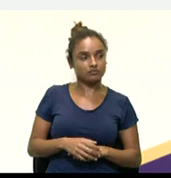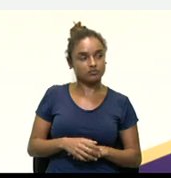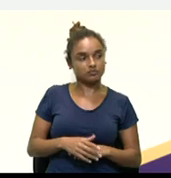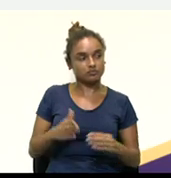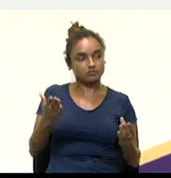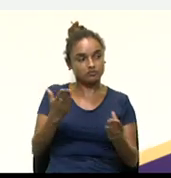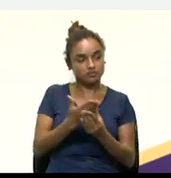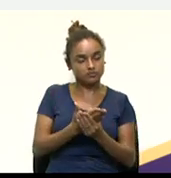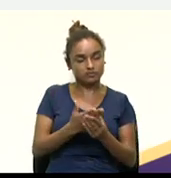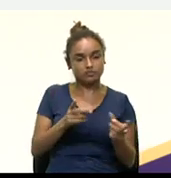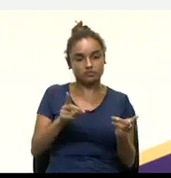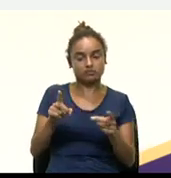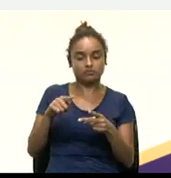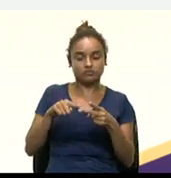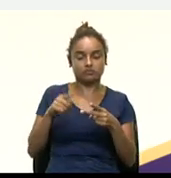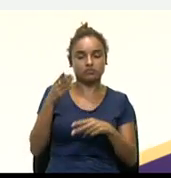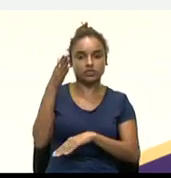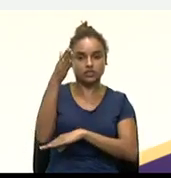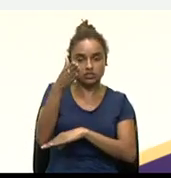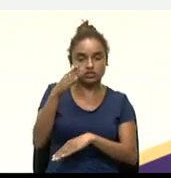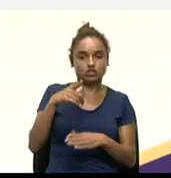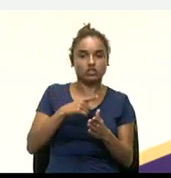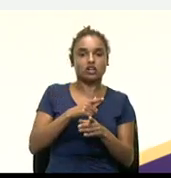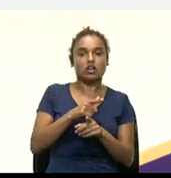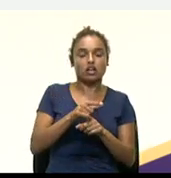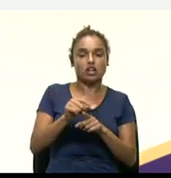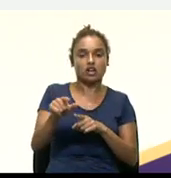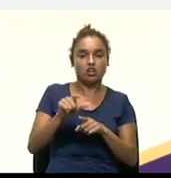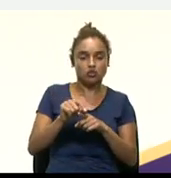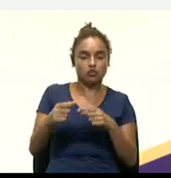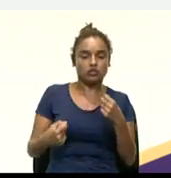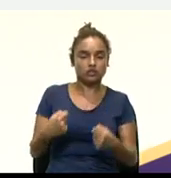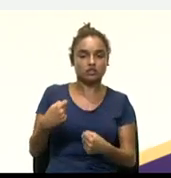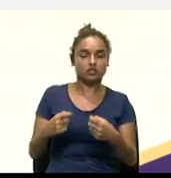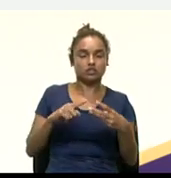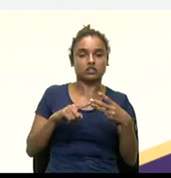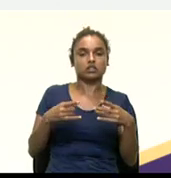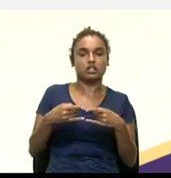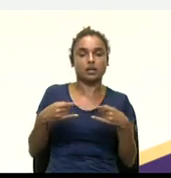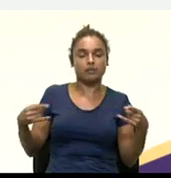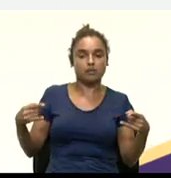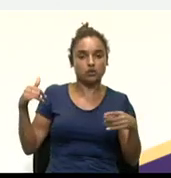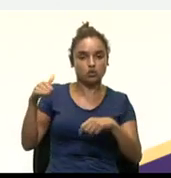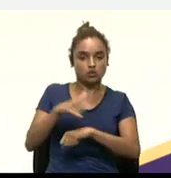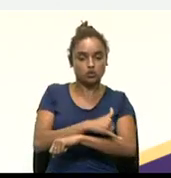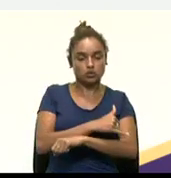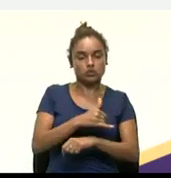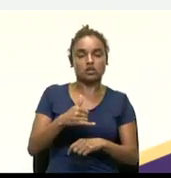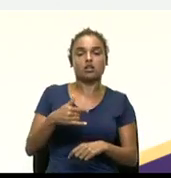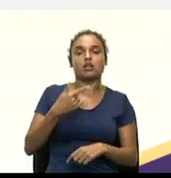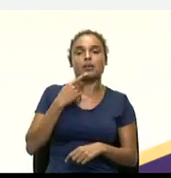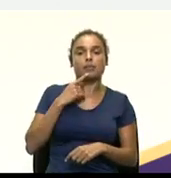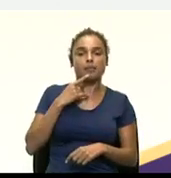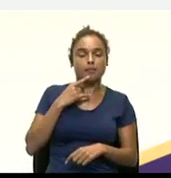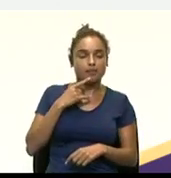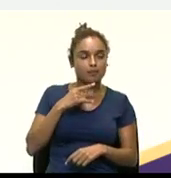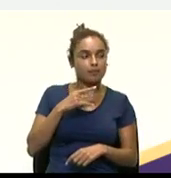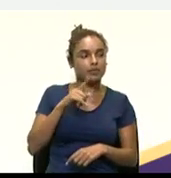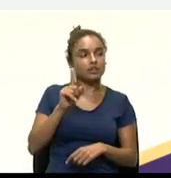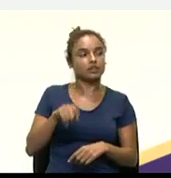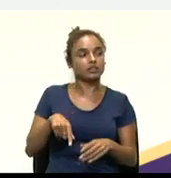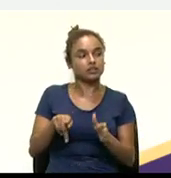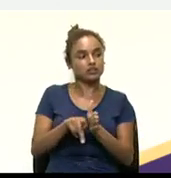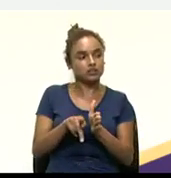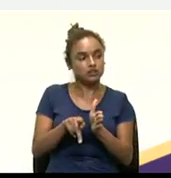viagens, hotéis, aluguel de carro, passagem aérea, bebida. A